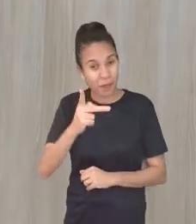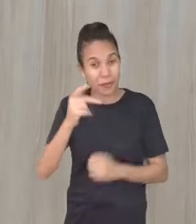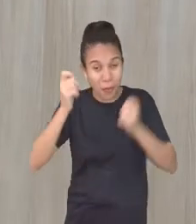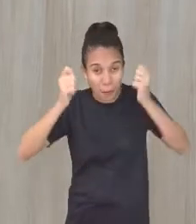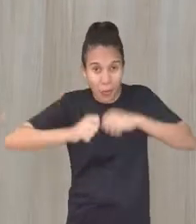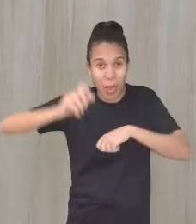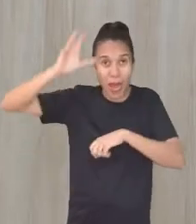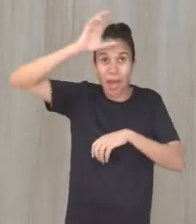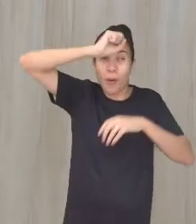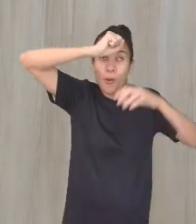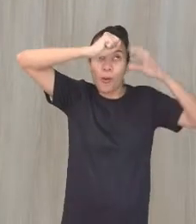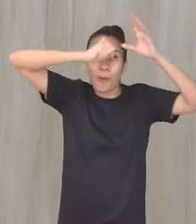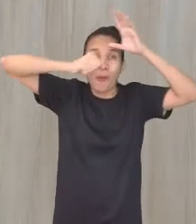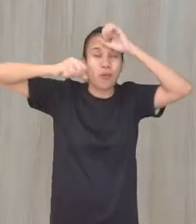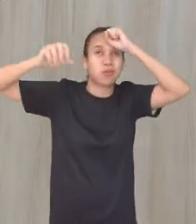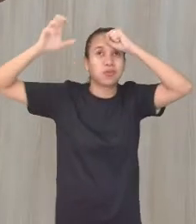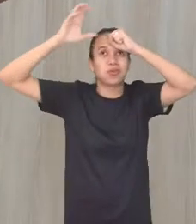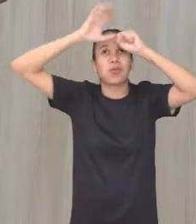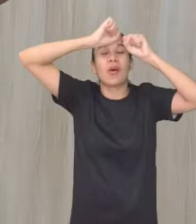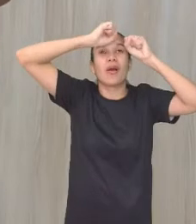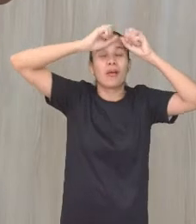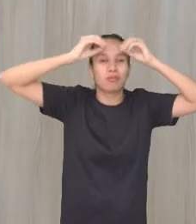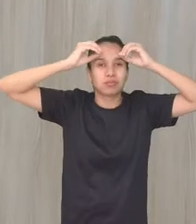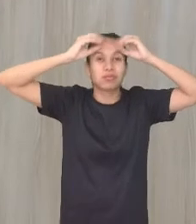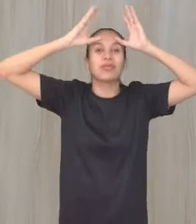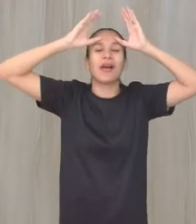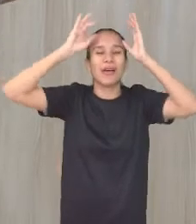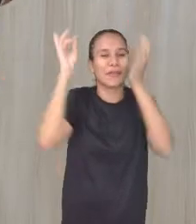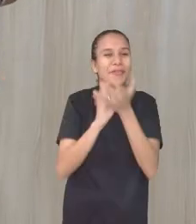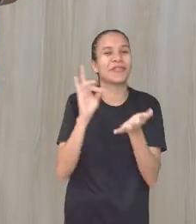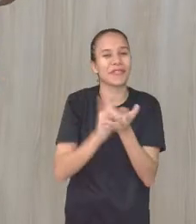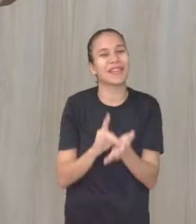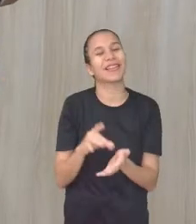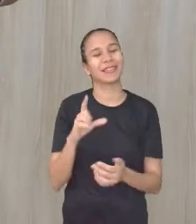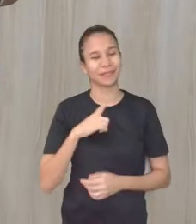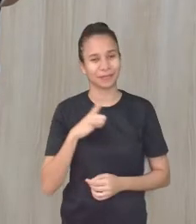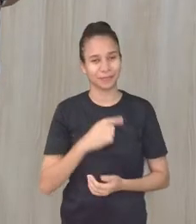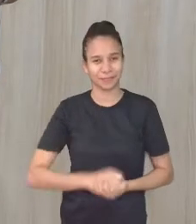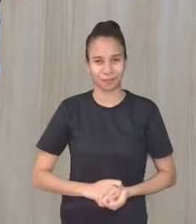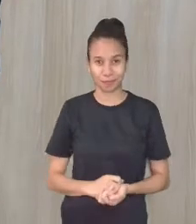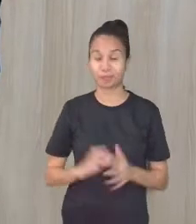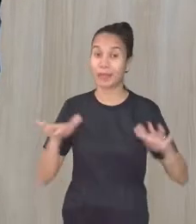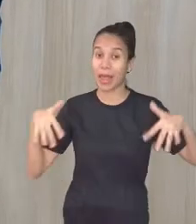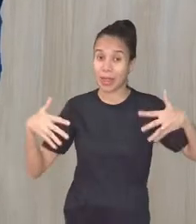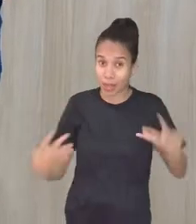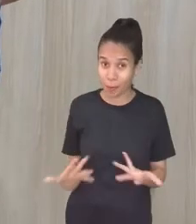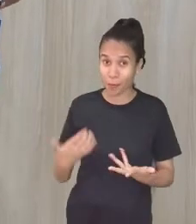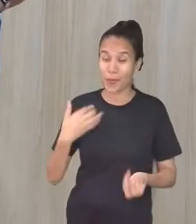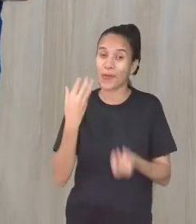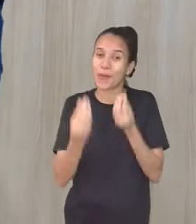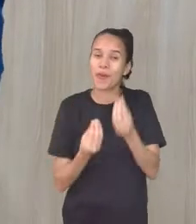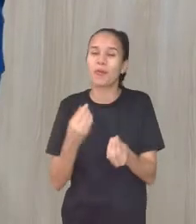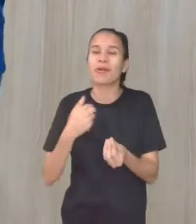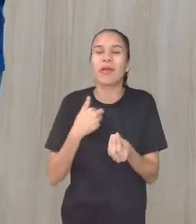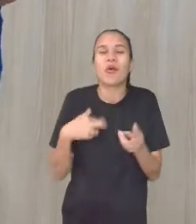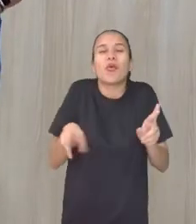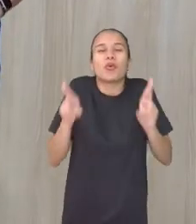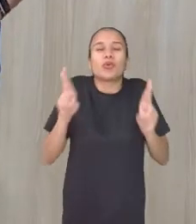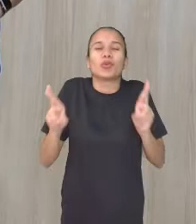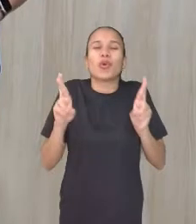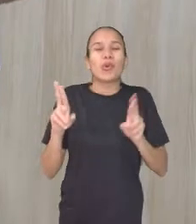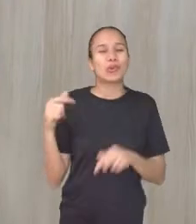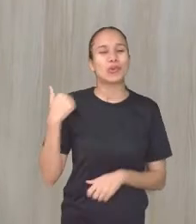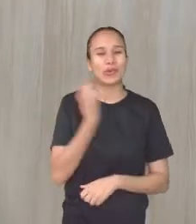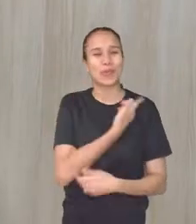aí tudo isso que a gente vem falando e vem apresentando aqui vai se transformar em aprendizado. Então é o que eu desejo para as nossas